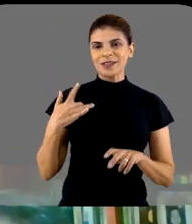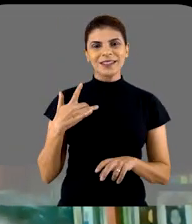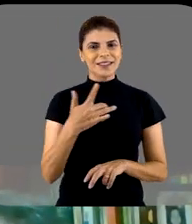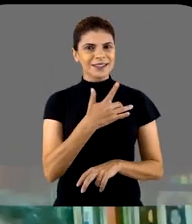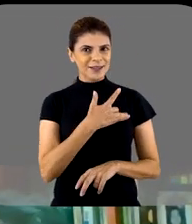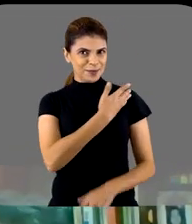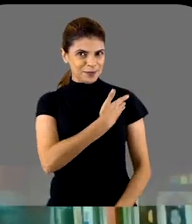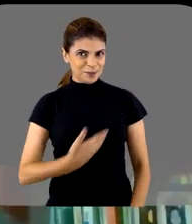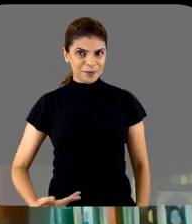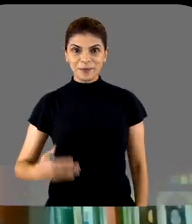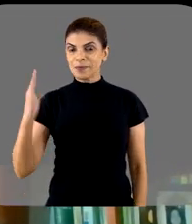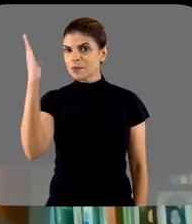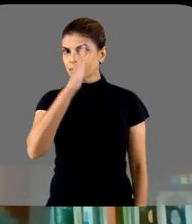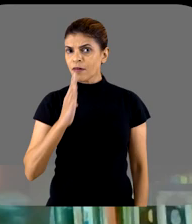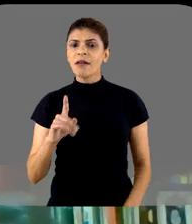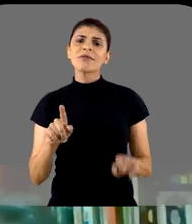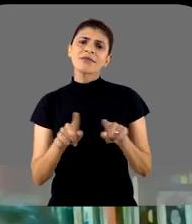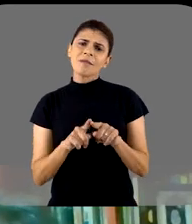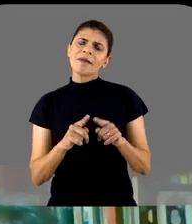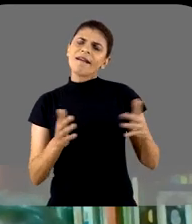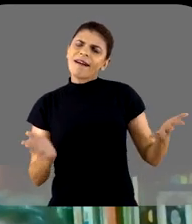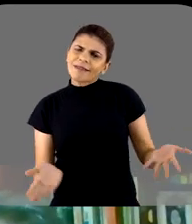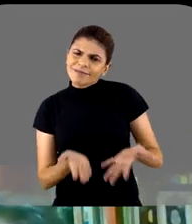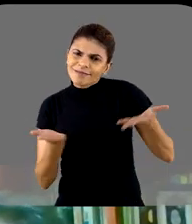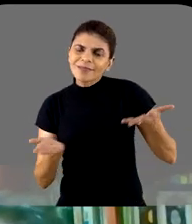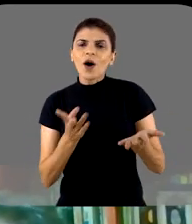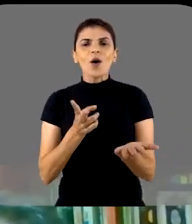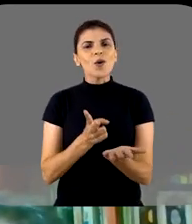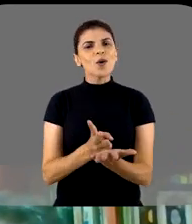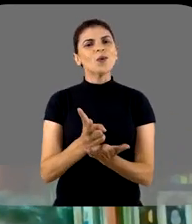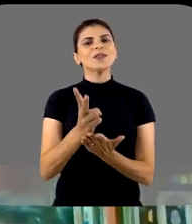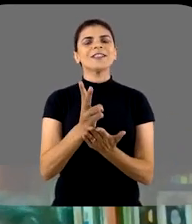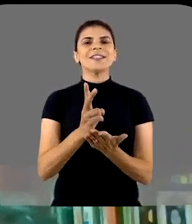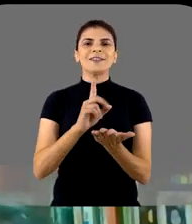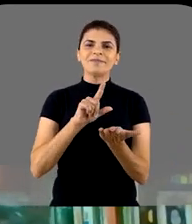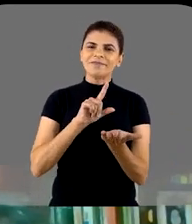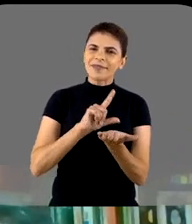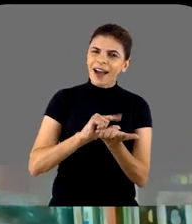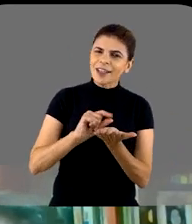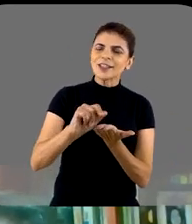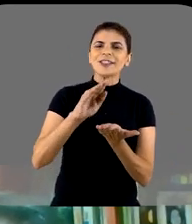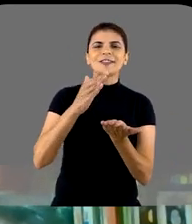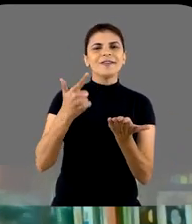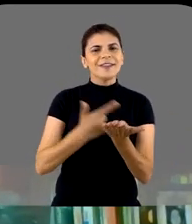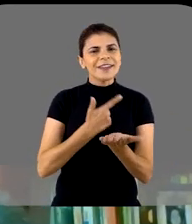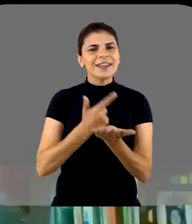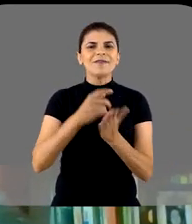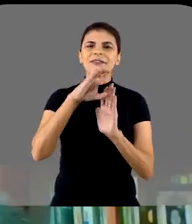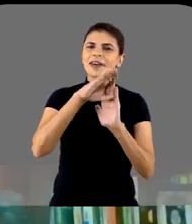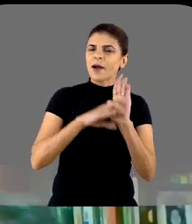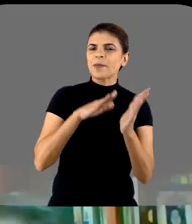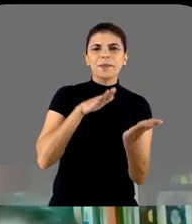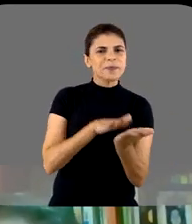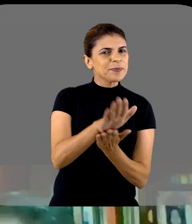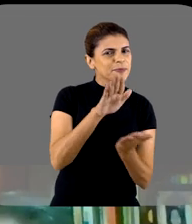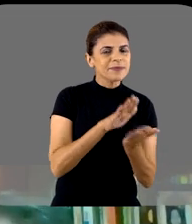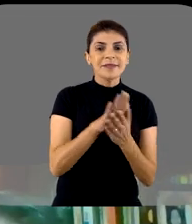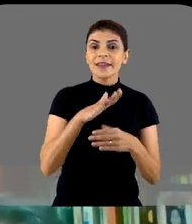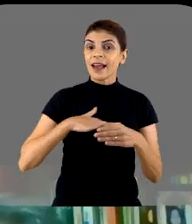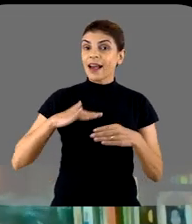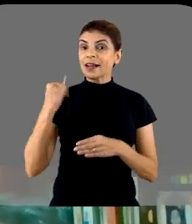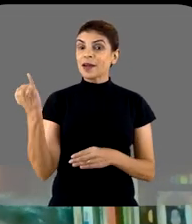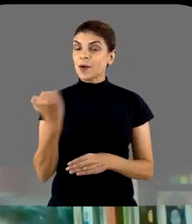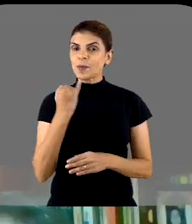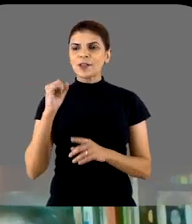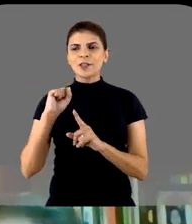brasileira, de um lado e, de outro, tenha te animado a continuar a produzir conhecimento nessa área tão importante dos